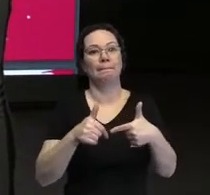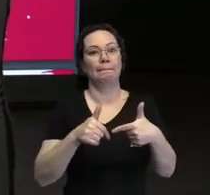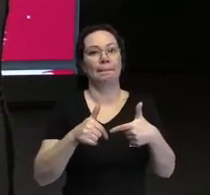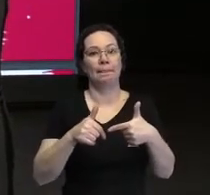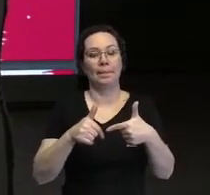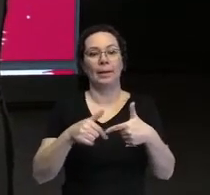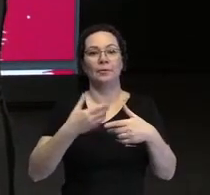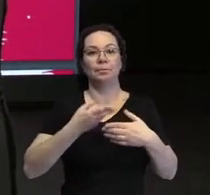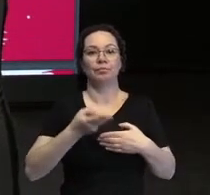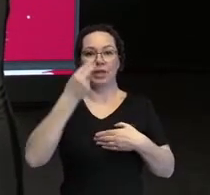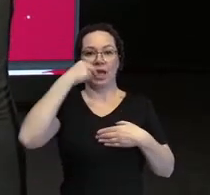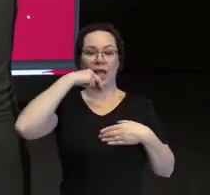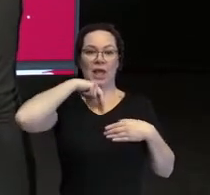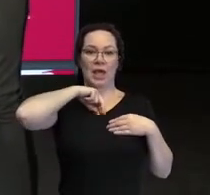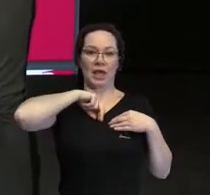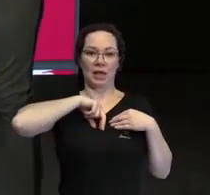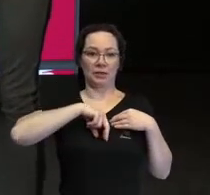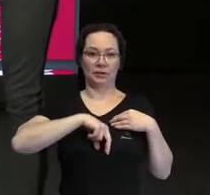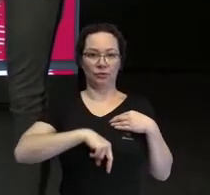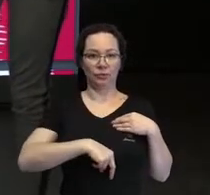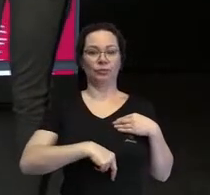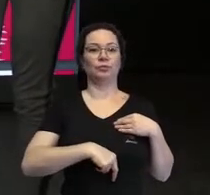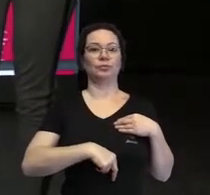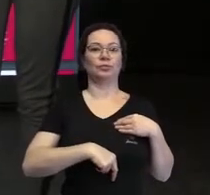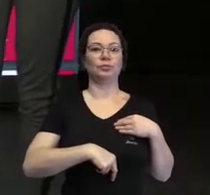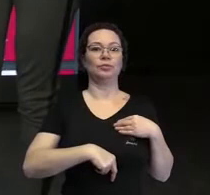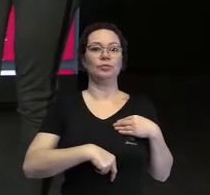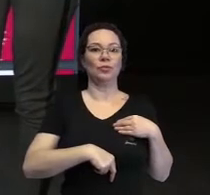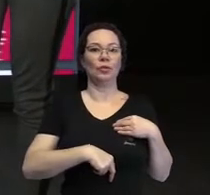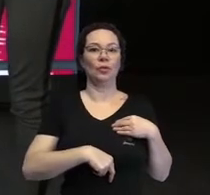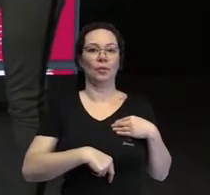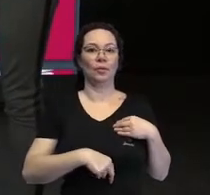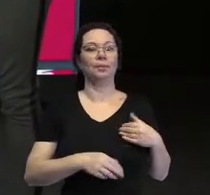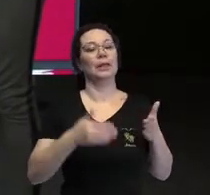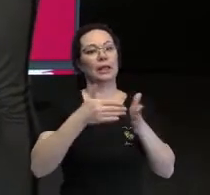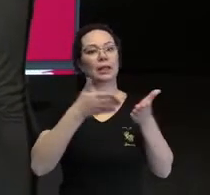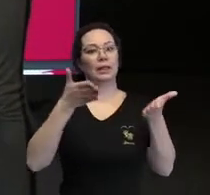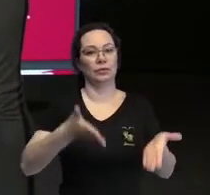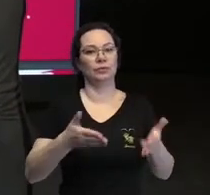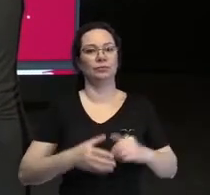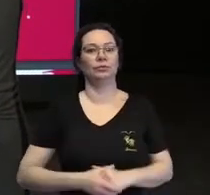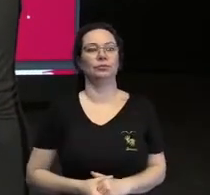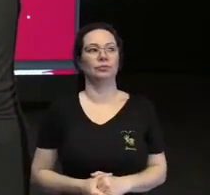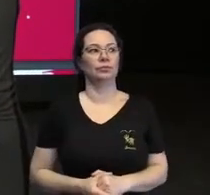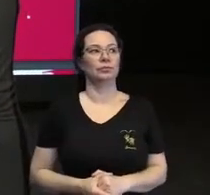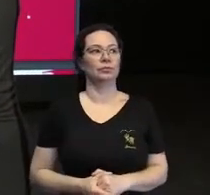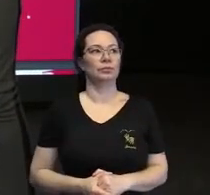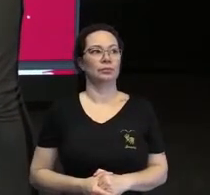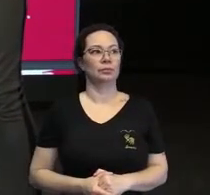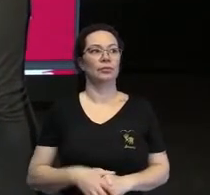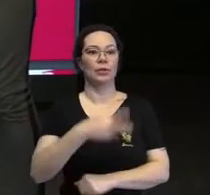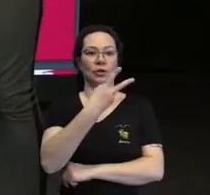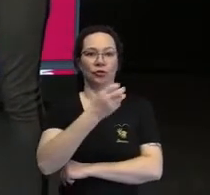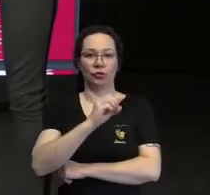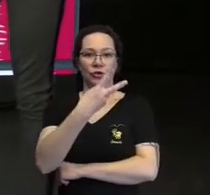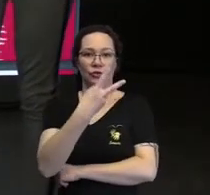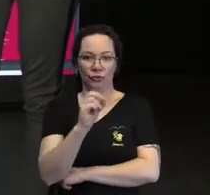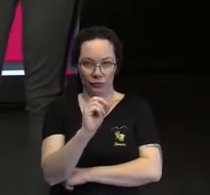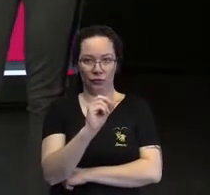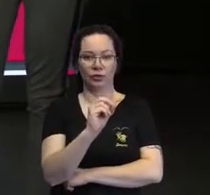endoscopia, setor de medicina diagnóstica, até atualmente. Em 2020,